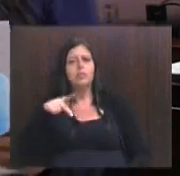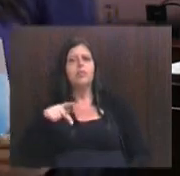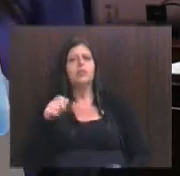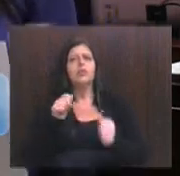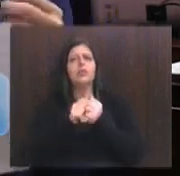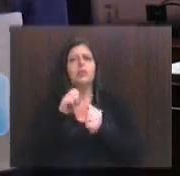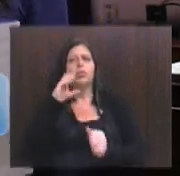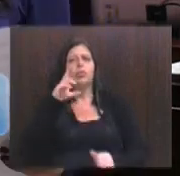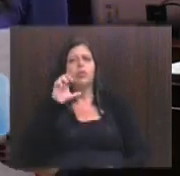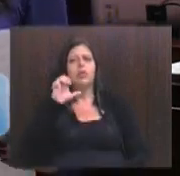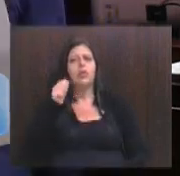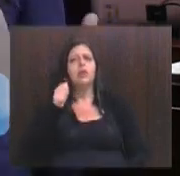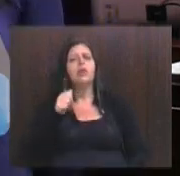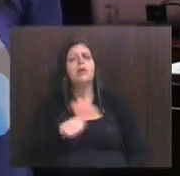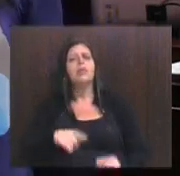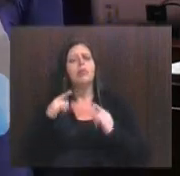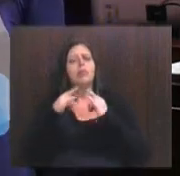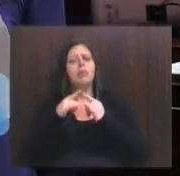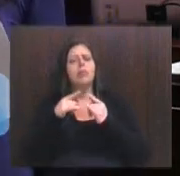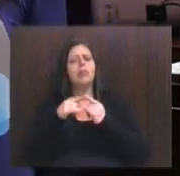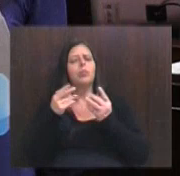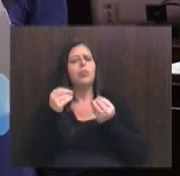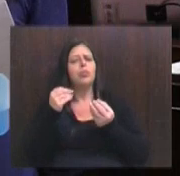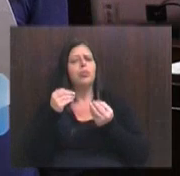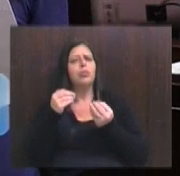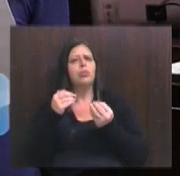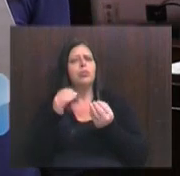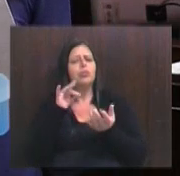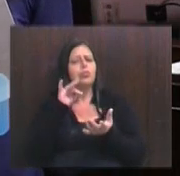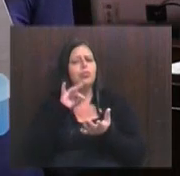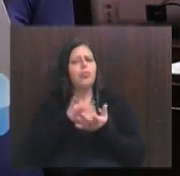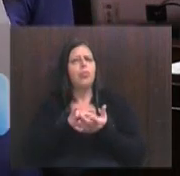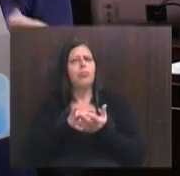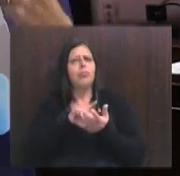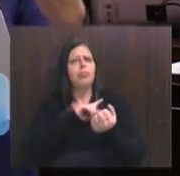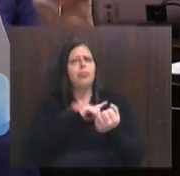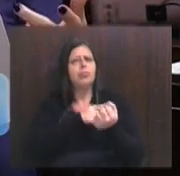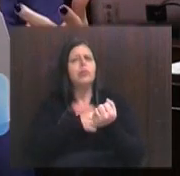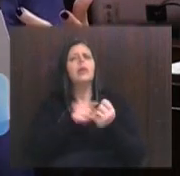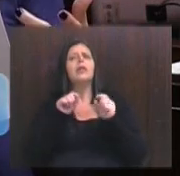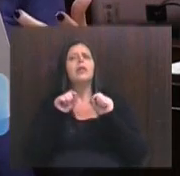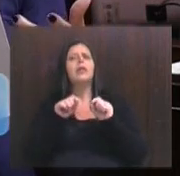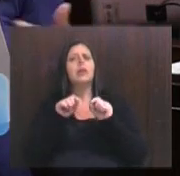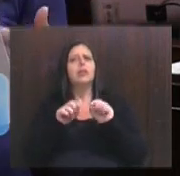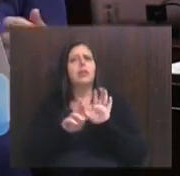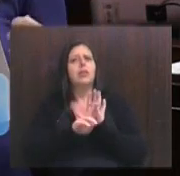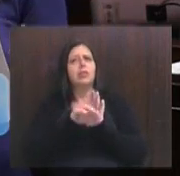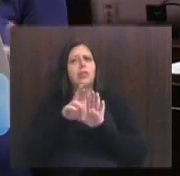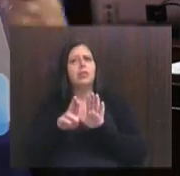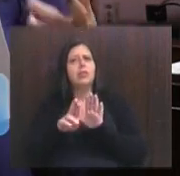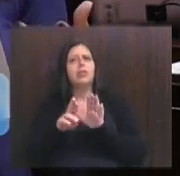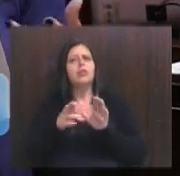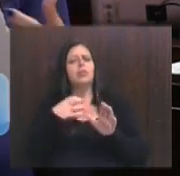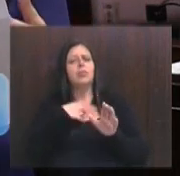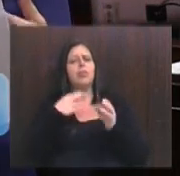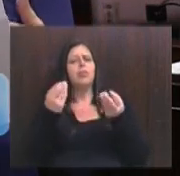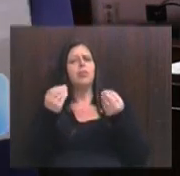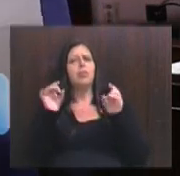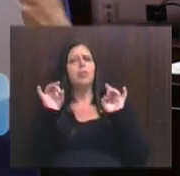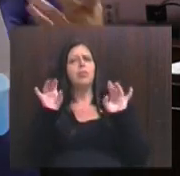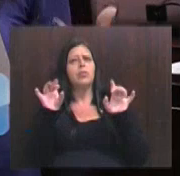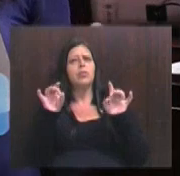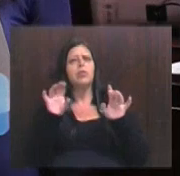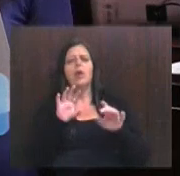com o CREA, uma entidade tão sólida, uma entidade que representa de uma forma muito especial